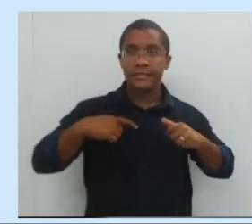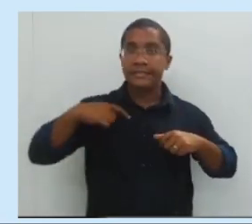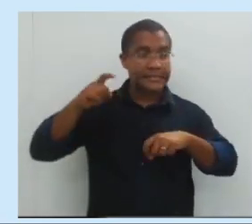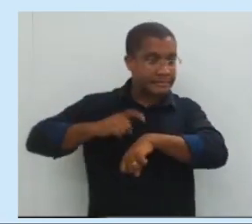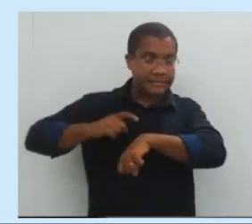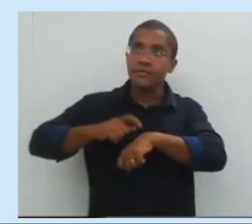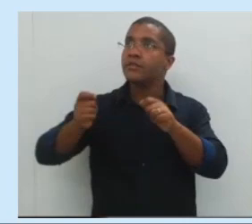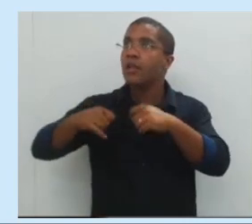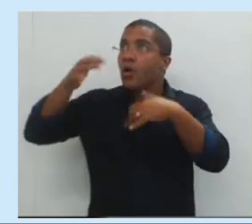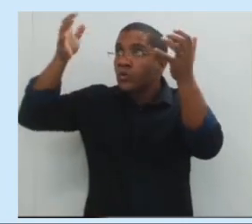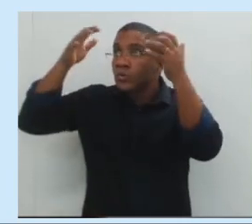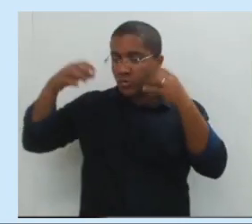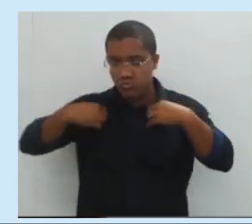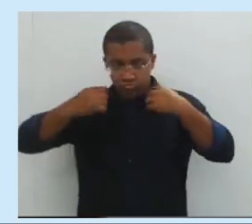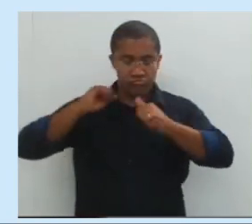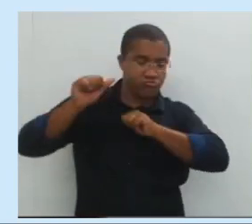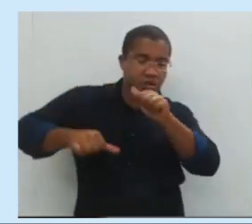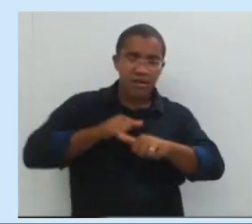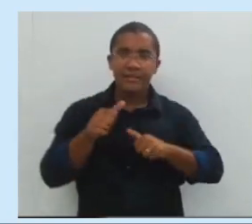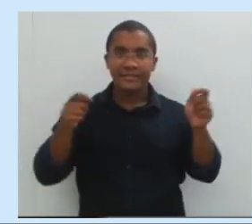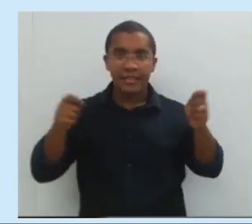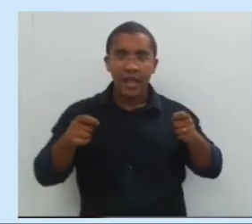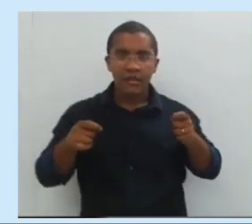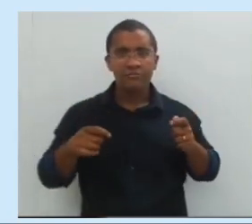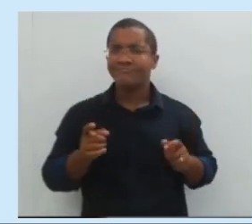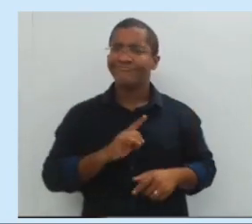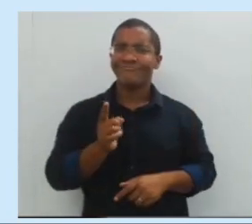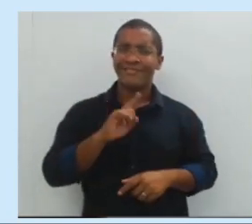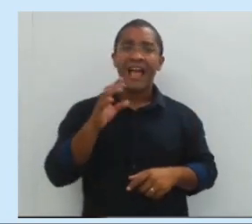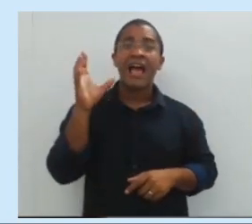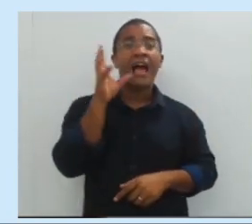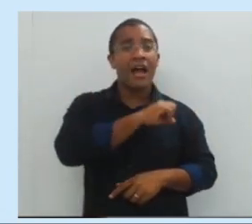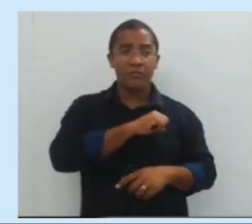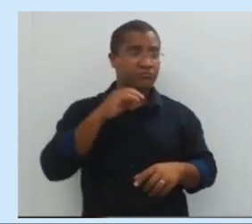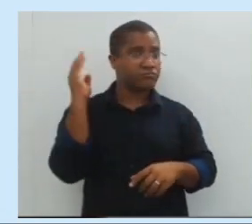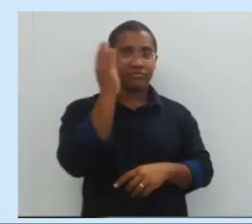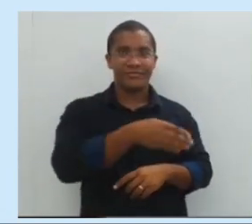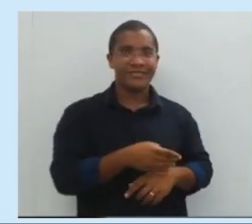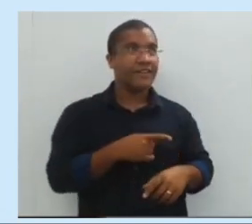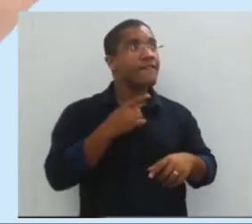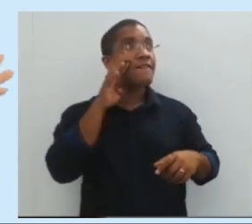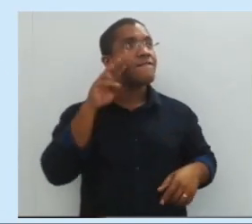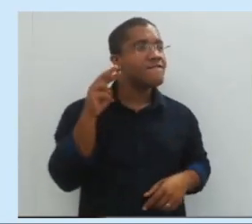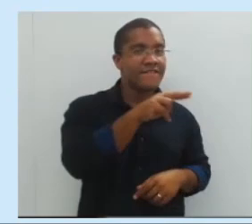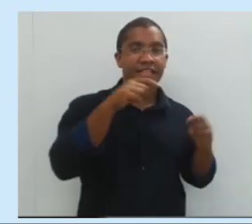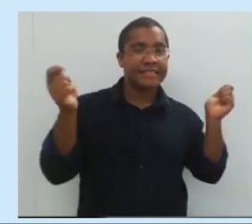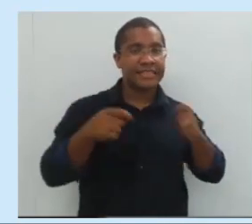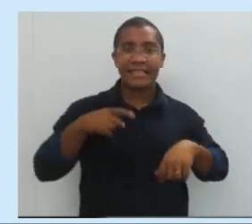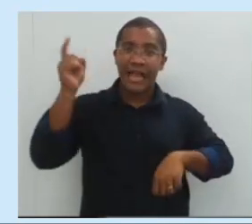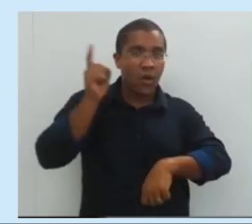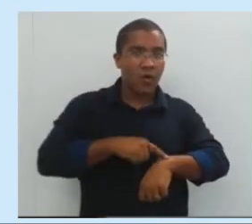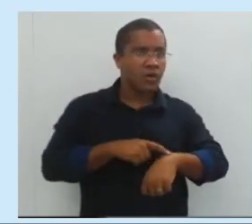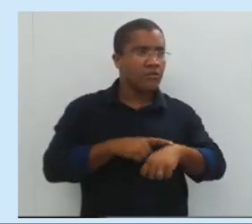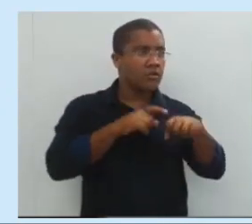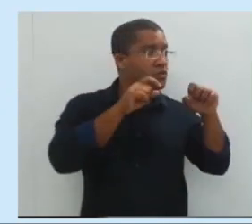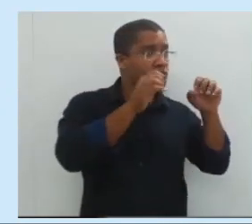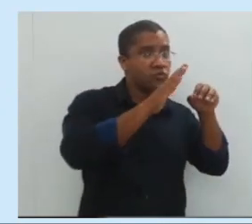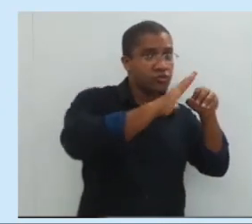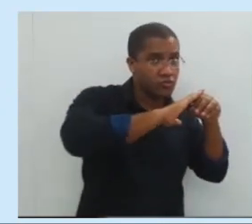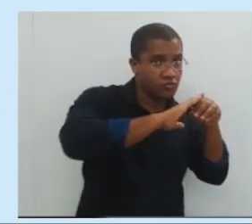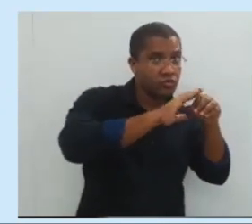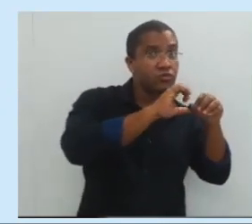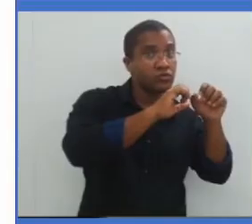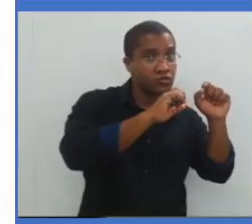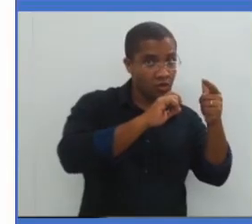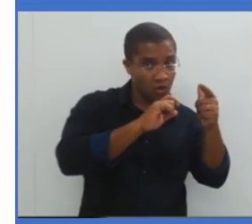e tomar banho, trocar de roupa e depois... Não, não dá, é rápido, é 7 minutos. Vá logo enxergar a eclipse, seja solar ou